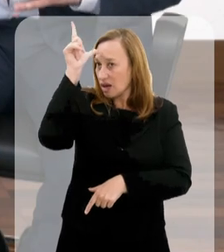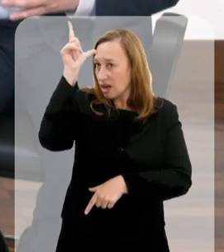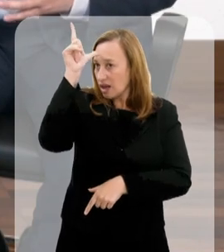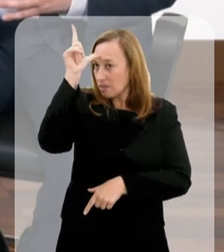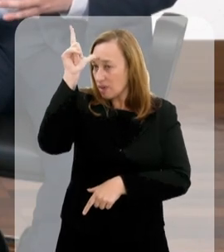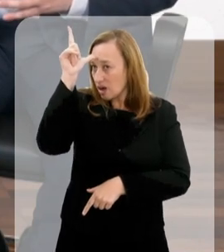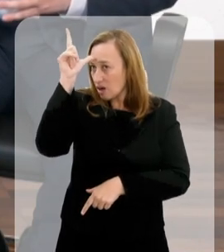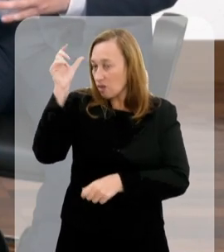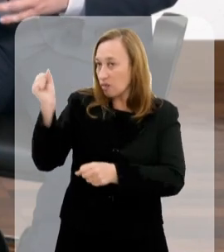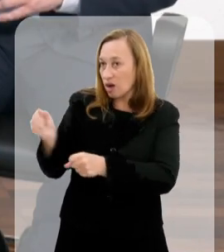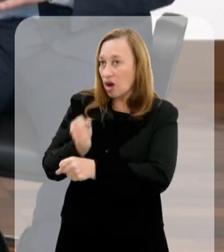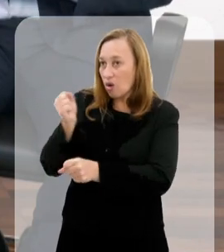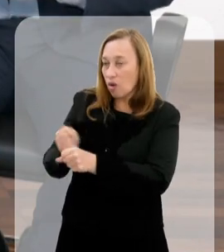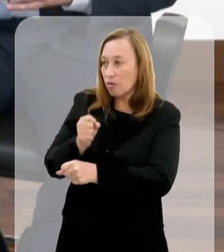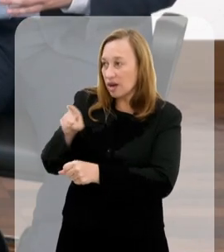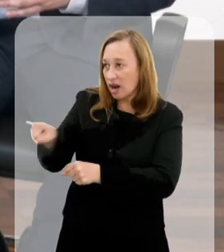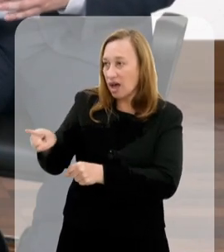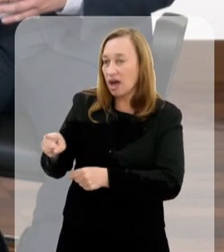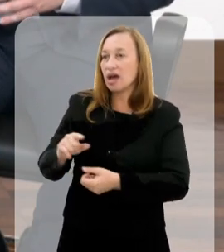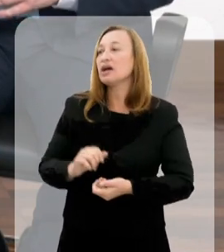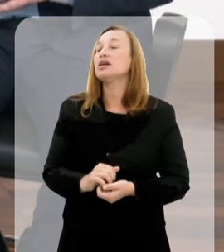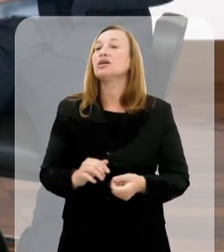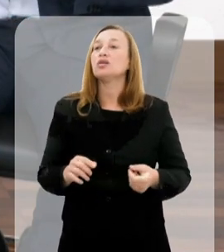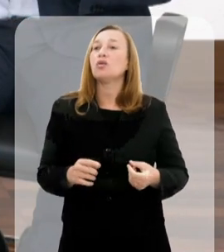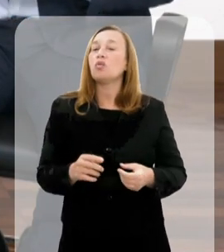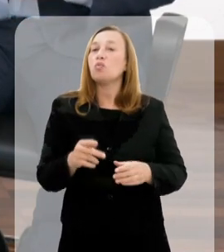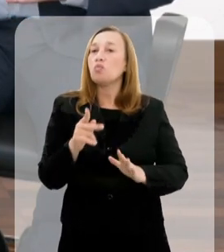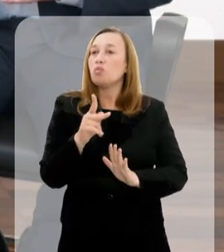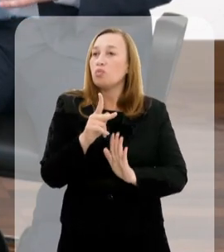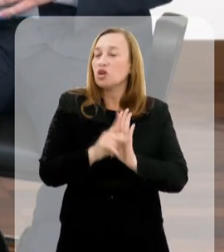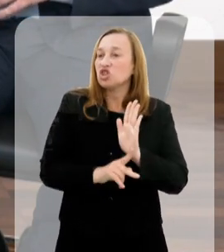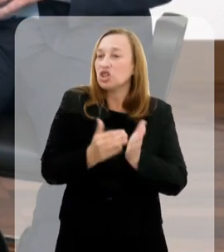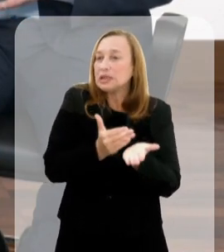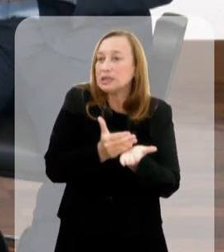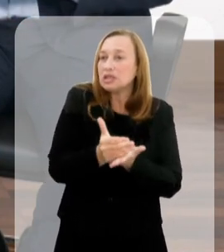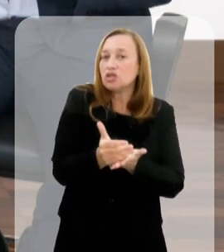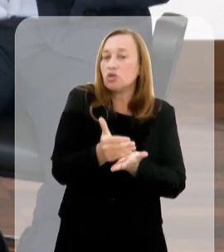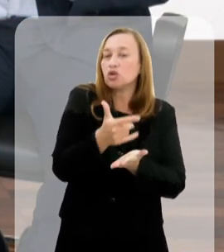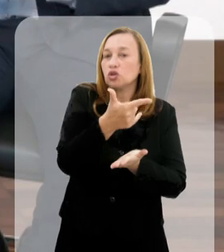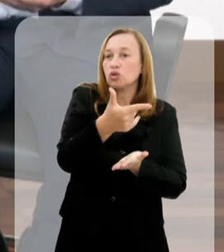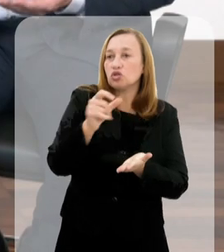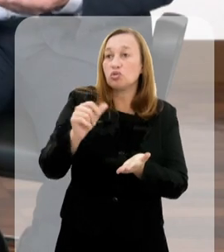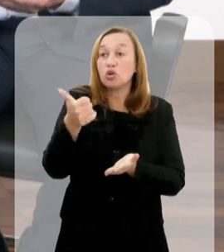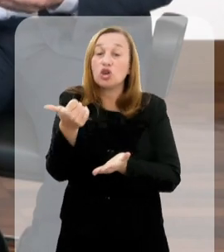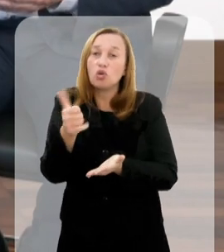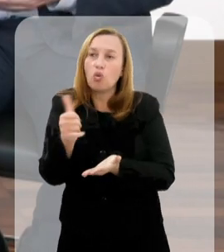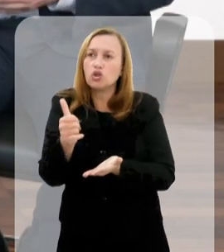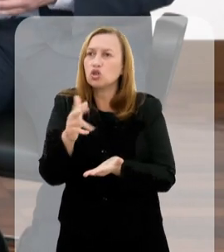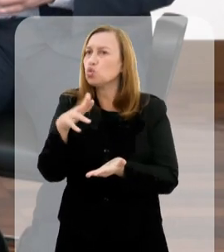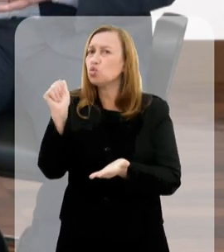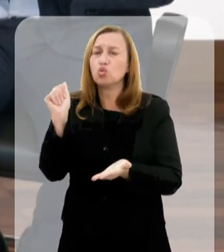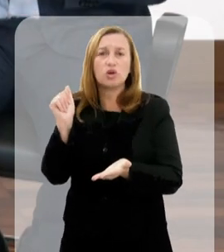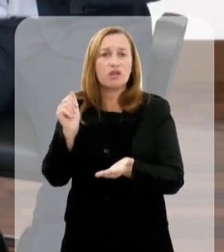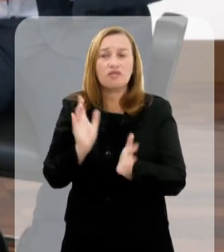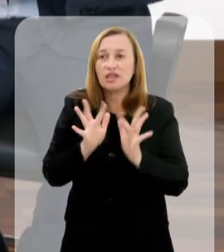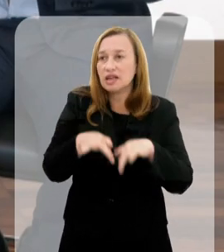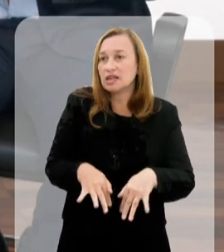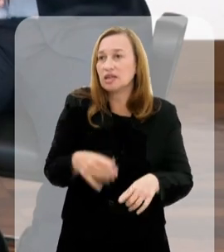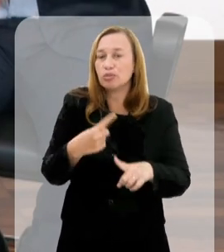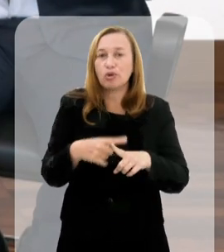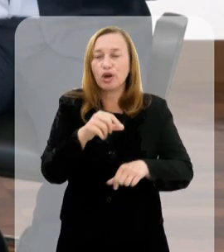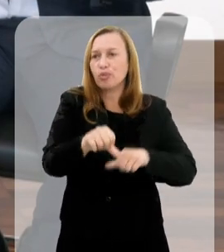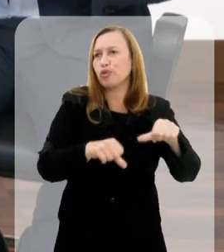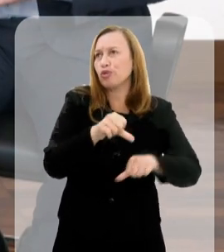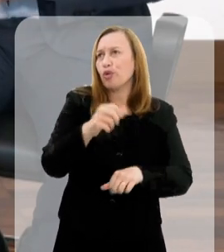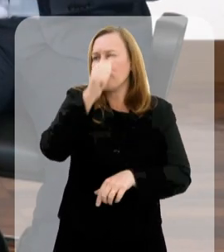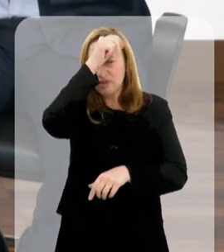campus do Instituto Federal do Rio de Janeiro no Complexo do Alemão. Era um projeto que iniciou em 2011 e acabou nunca sendo concluído,